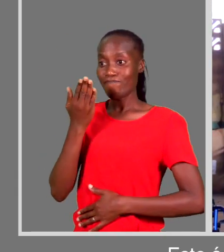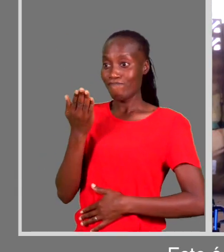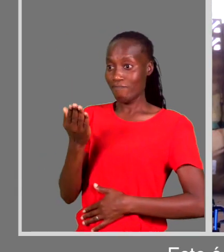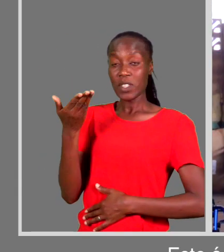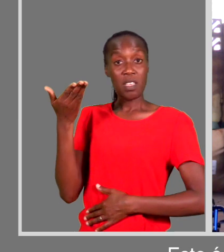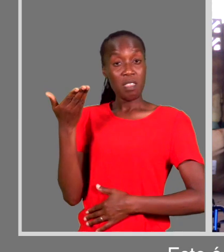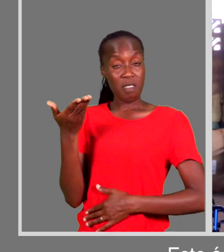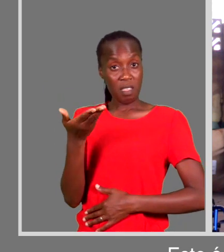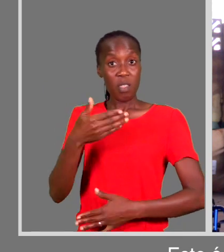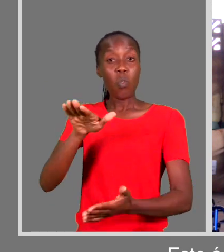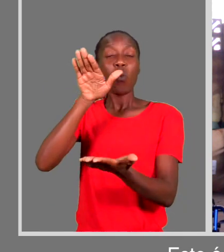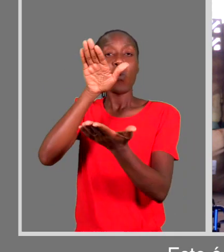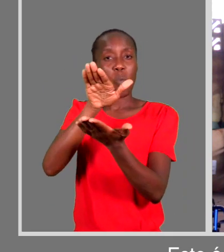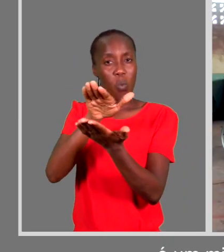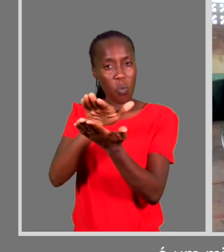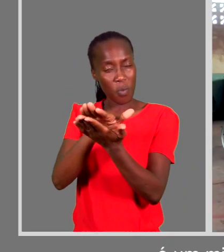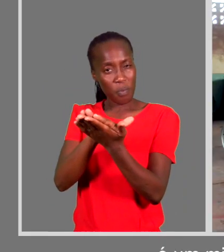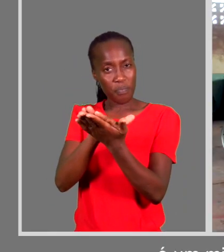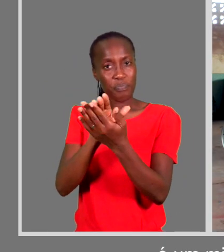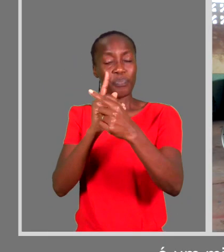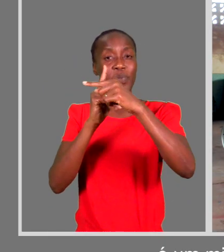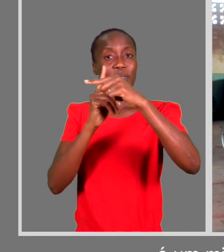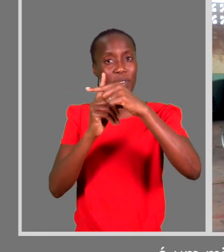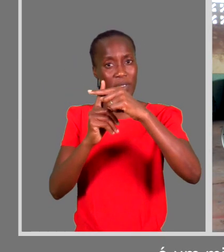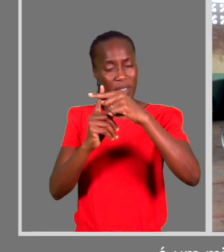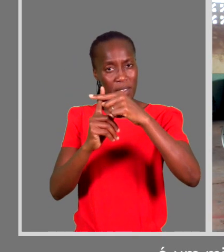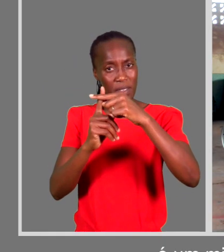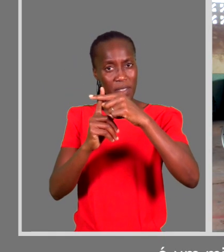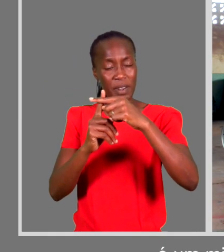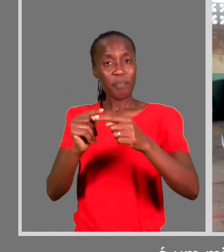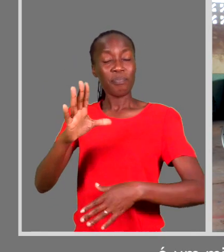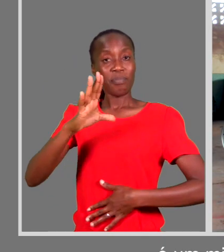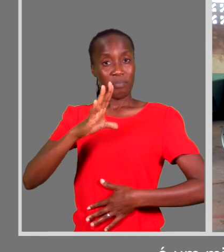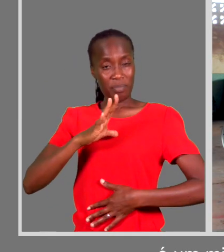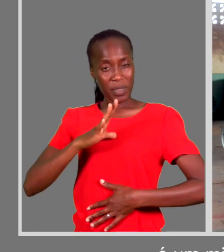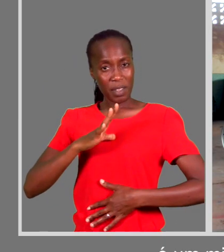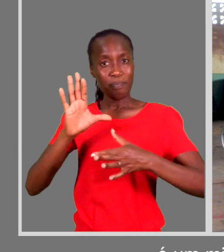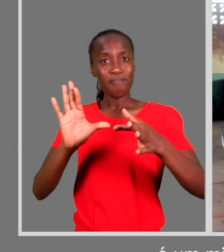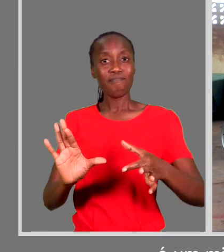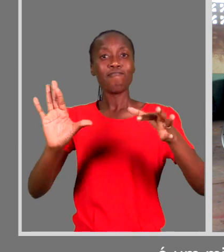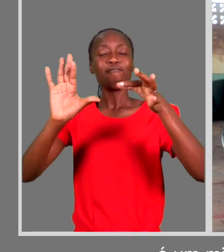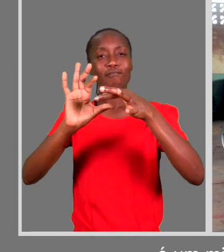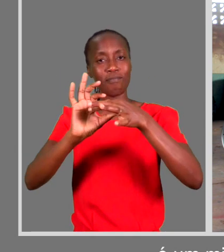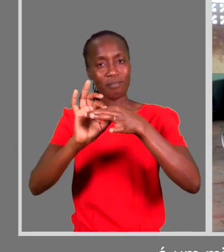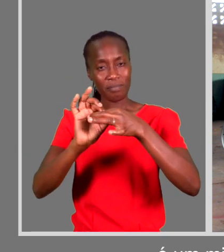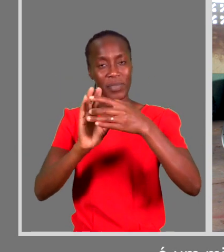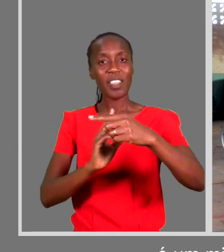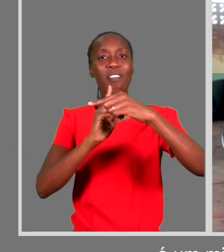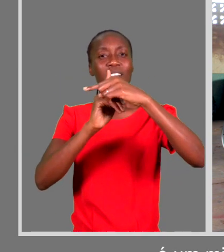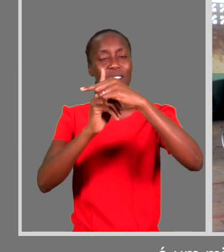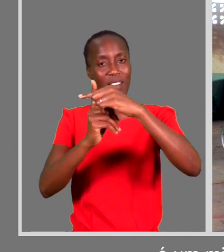mãos ajudando. E é um ministério abraçado por igrejas,